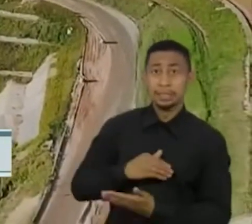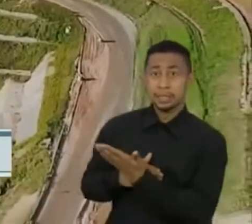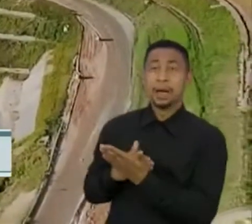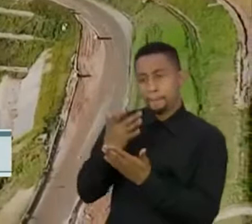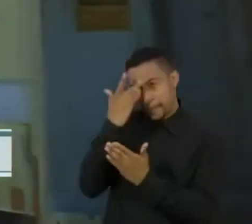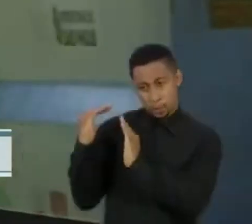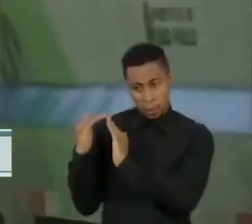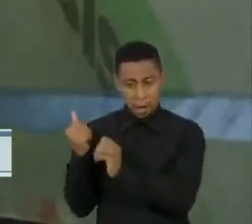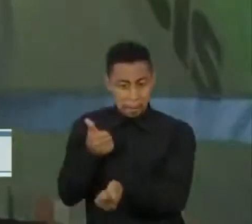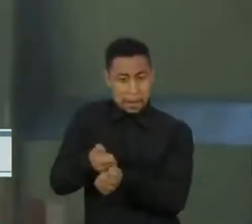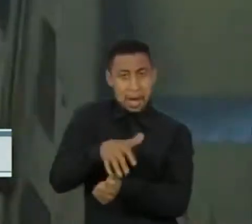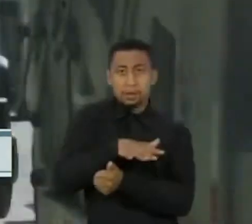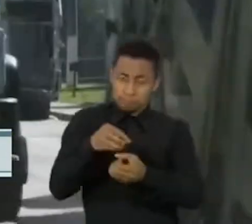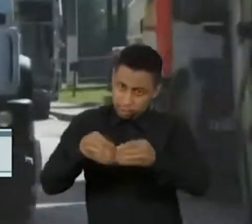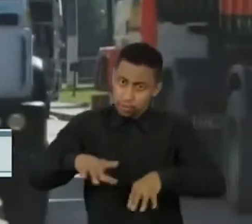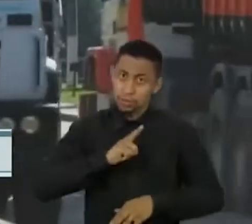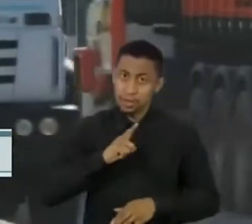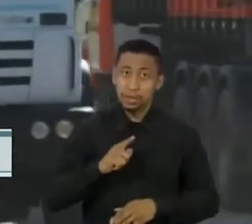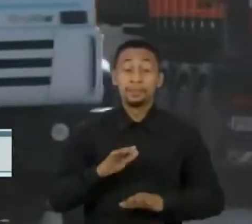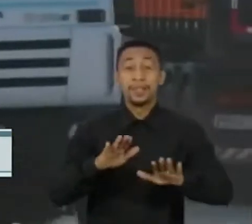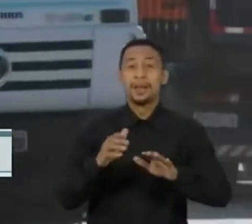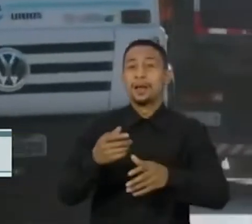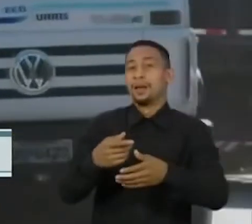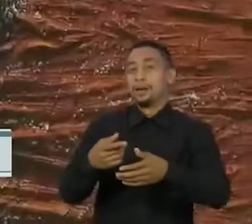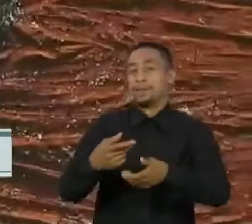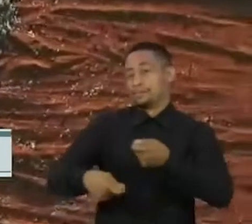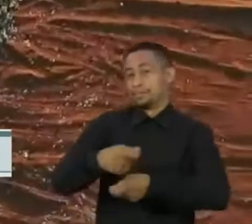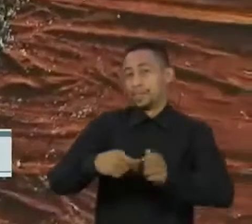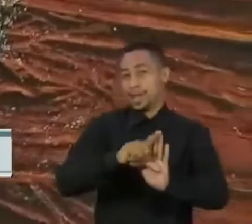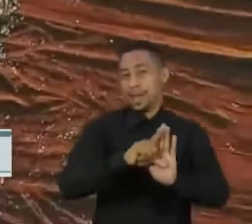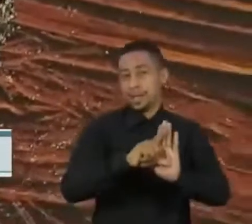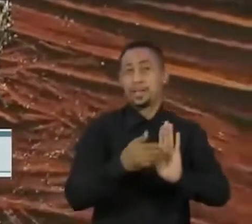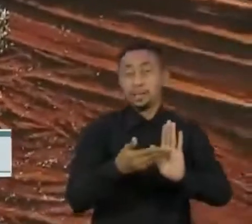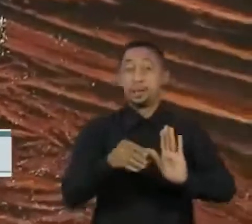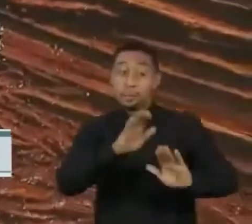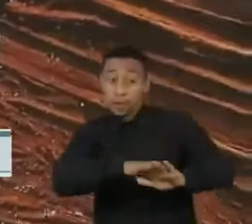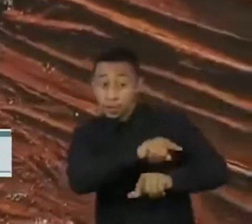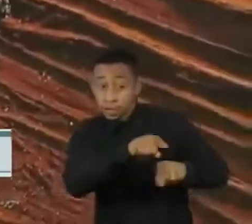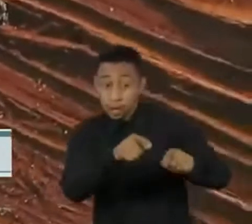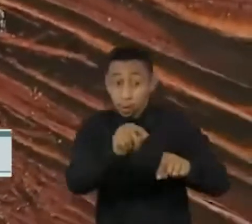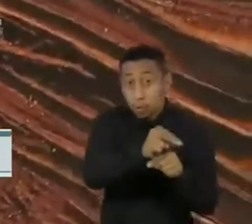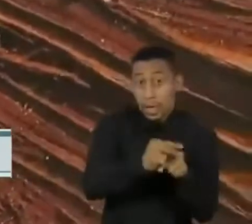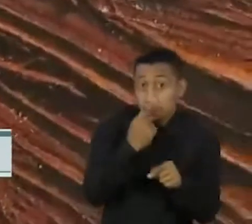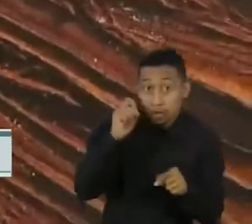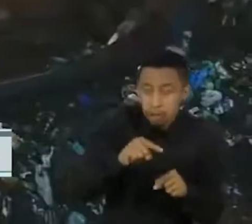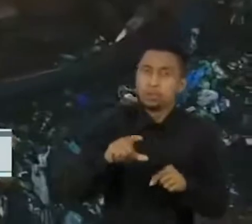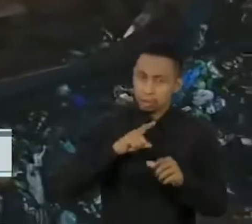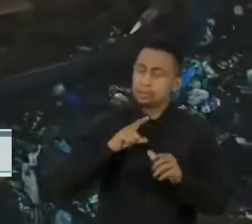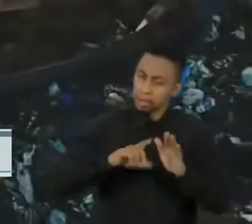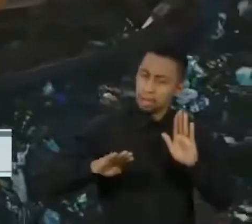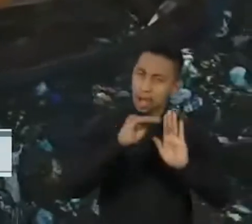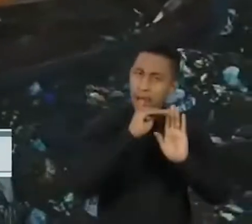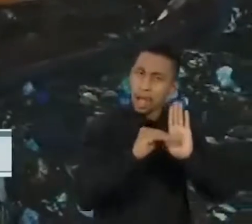os moradores. A política nacional de resíduos sólidos prevê a extinção dos lixões e novas formas para tratamento e